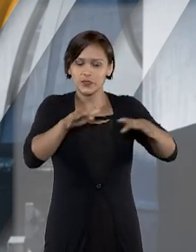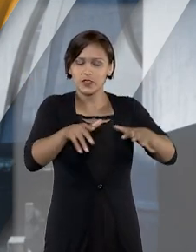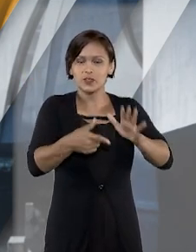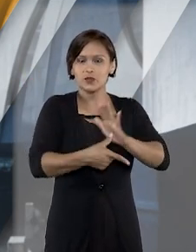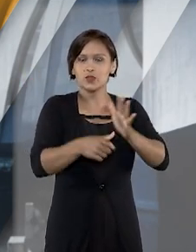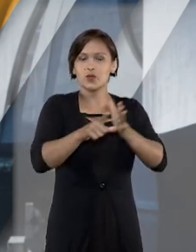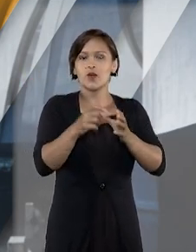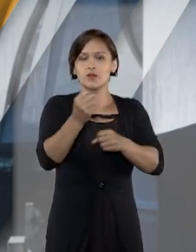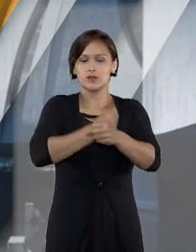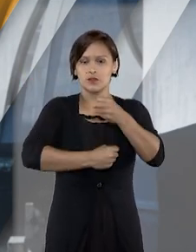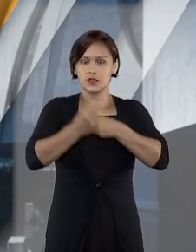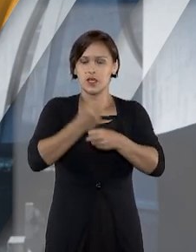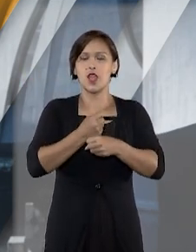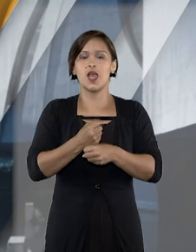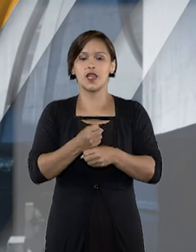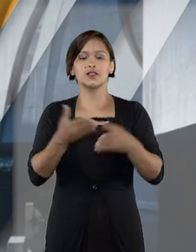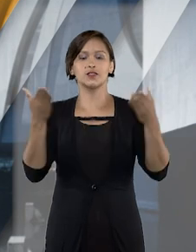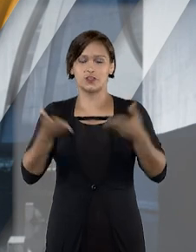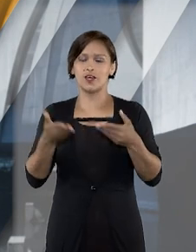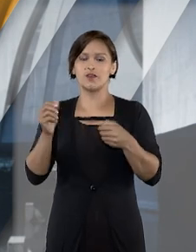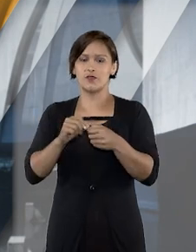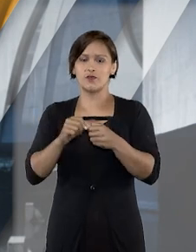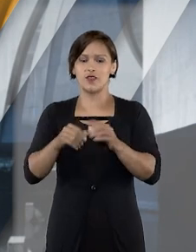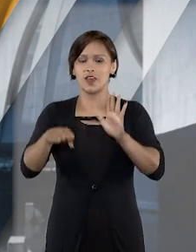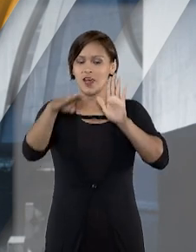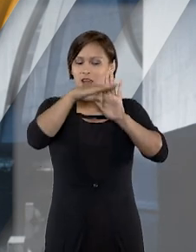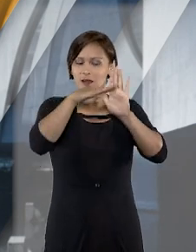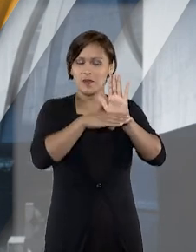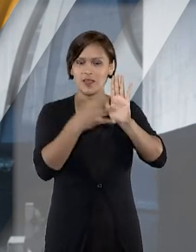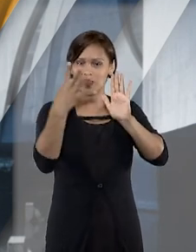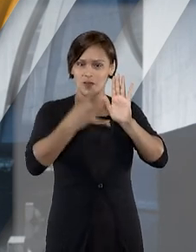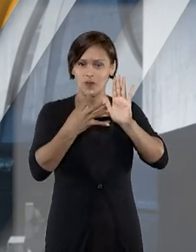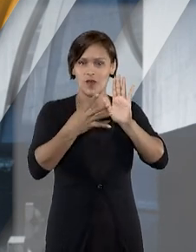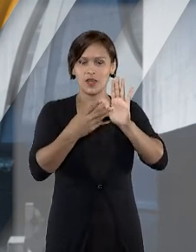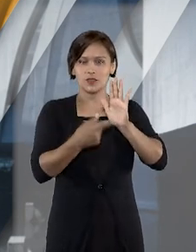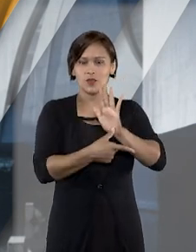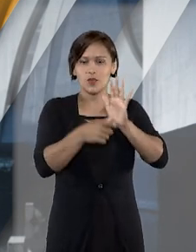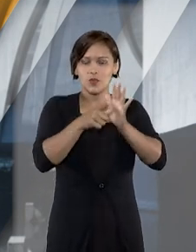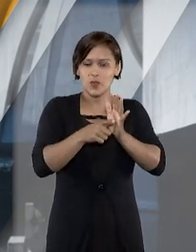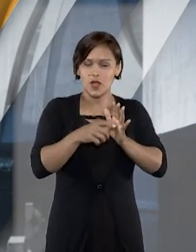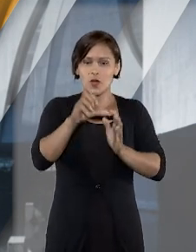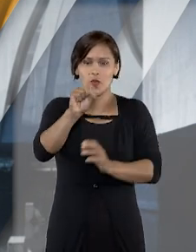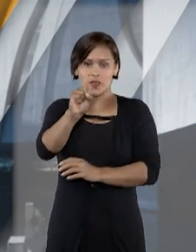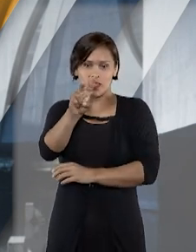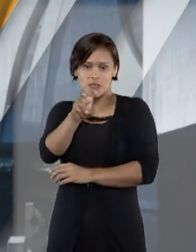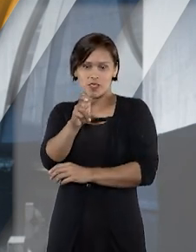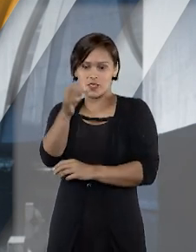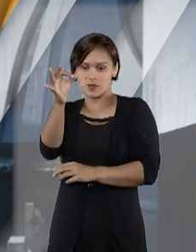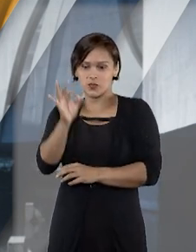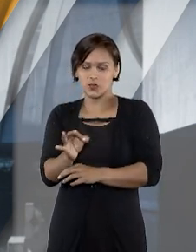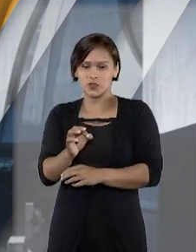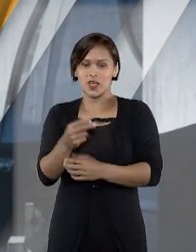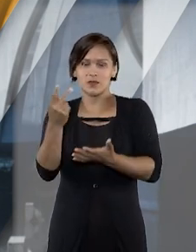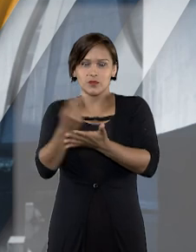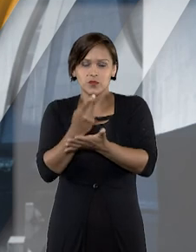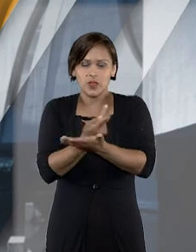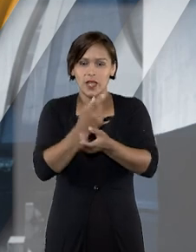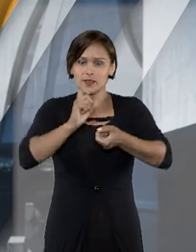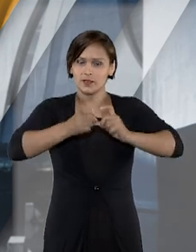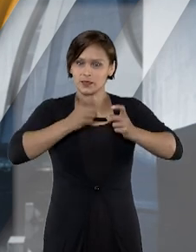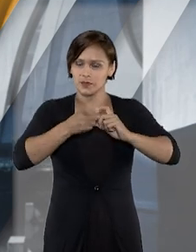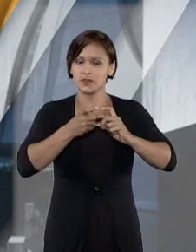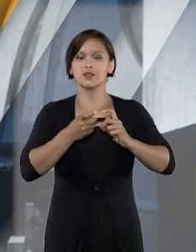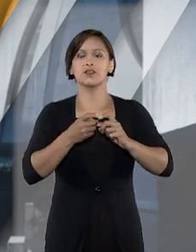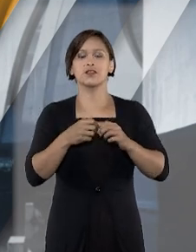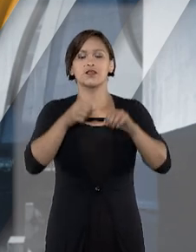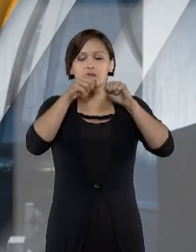ano corrente, foi cumprida. A meta 4 previa o julgamento de 85% das ações de improbidade administrativa